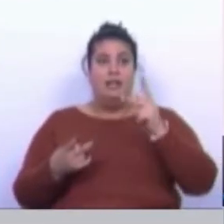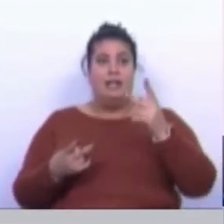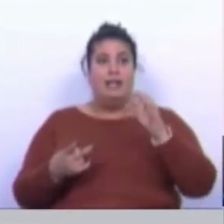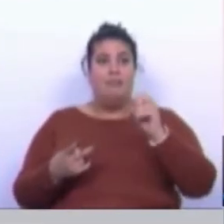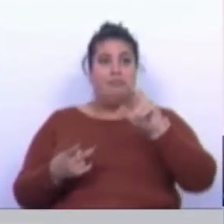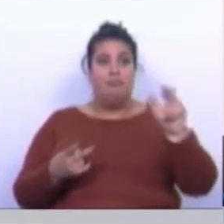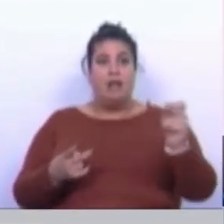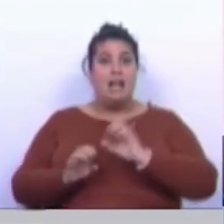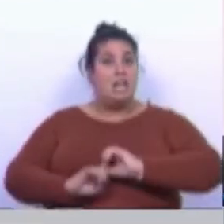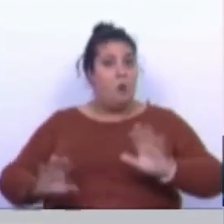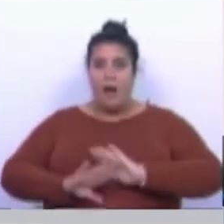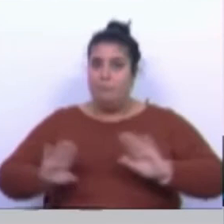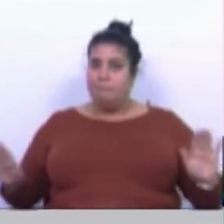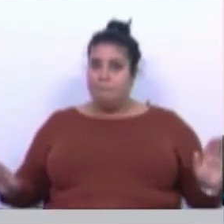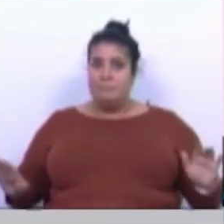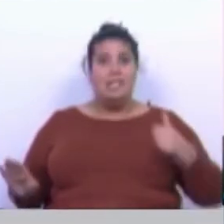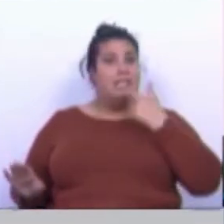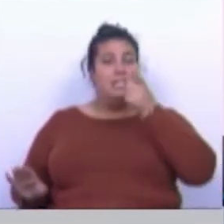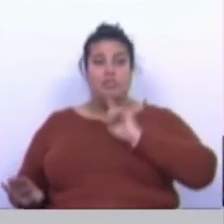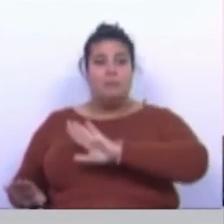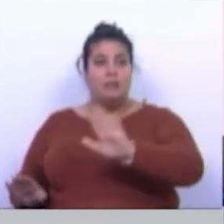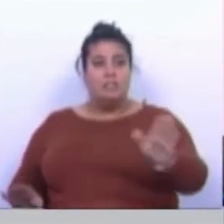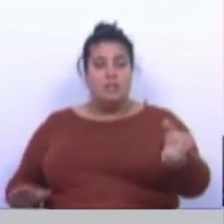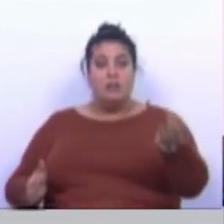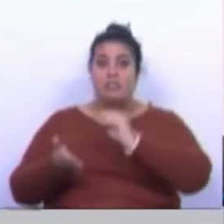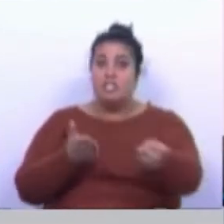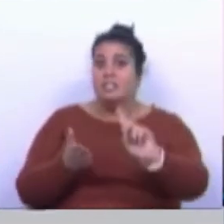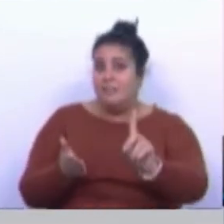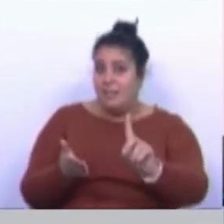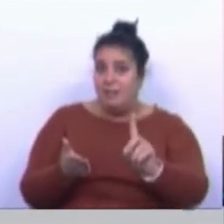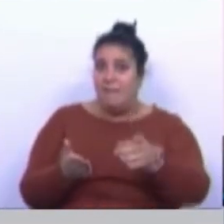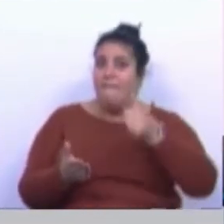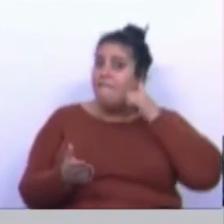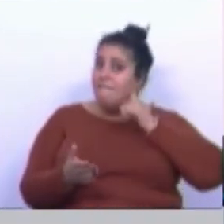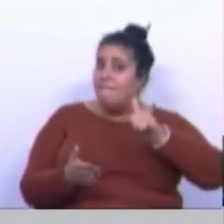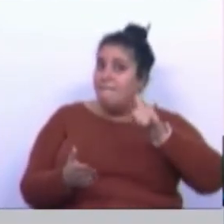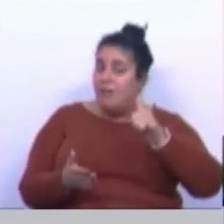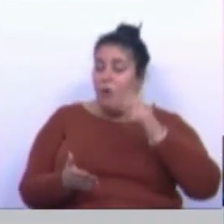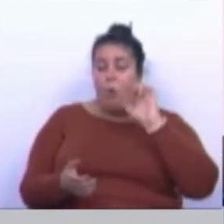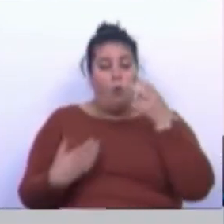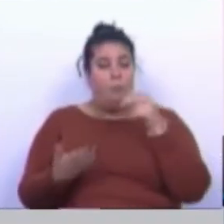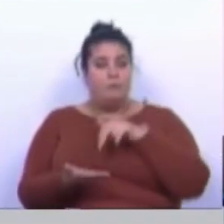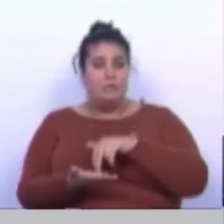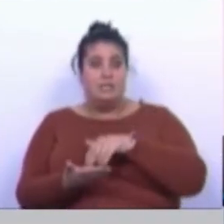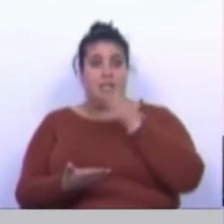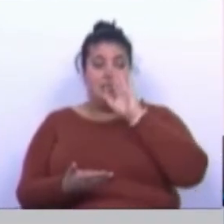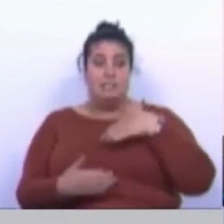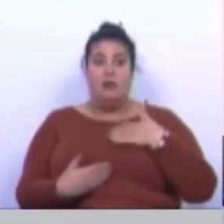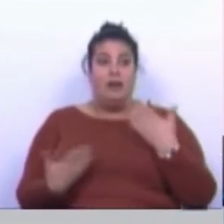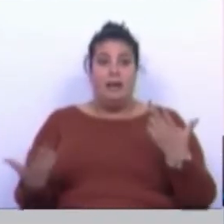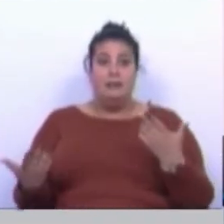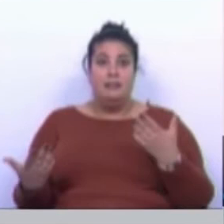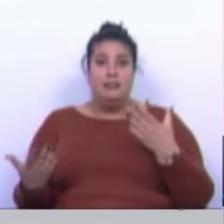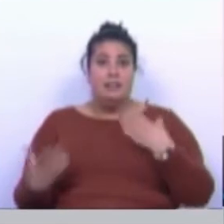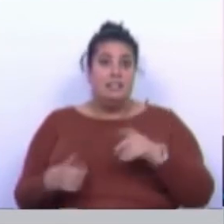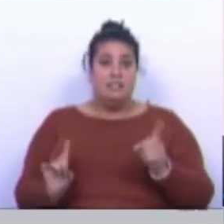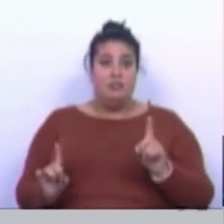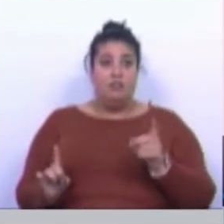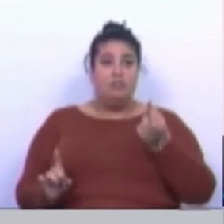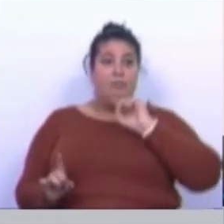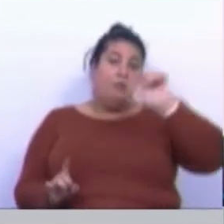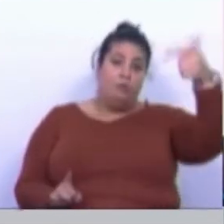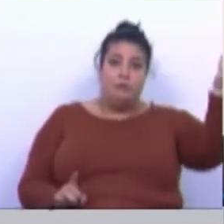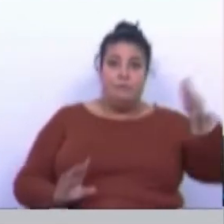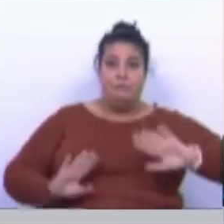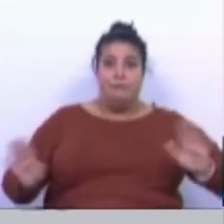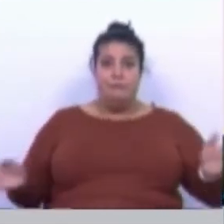acompanhante de todo e é dito às mulheres, não por escrito, mas ao telefone ou presencialmente, se não quer, se não gosta desta recomendação, pode ir